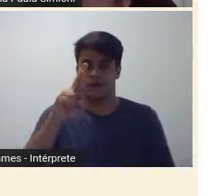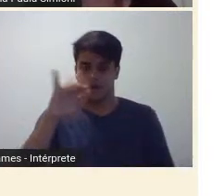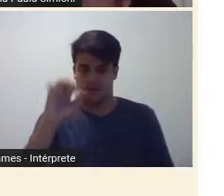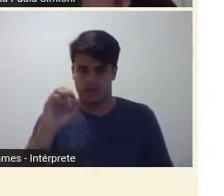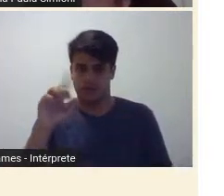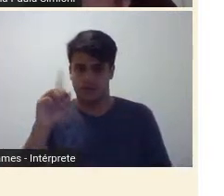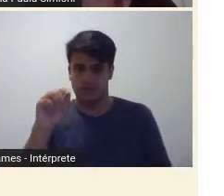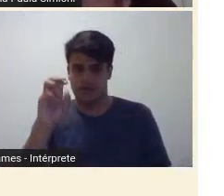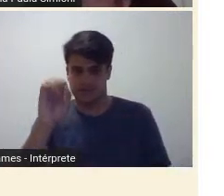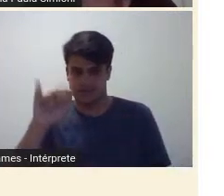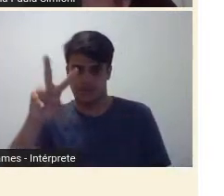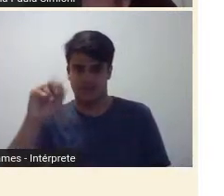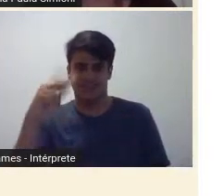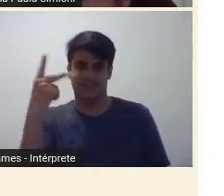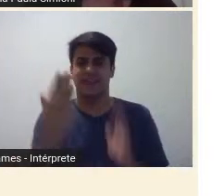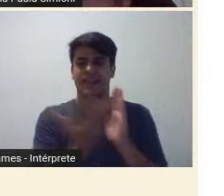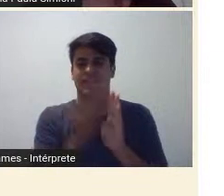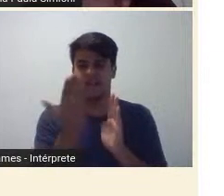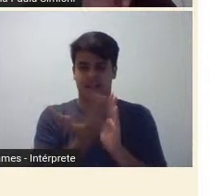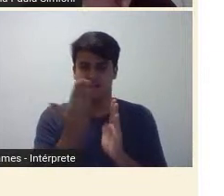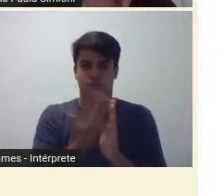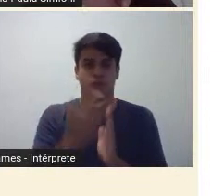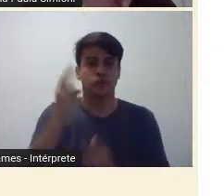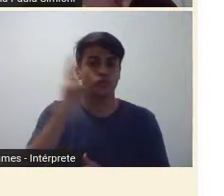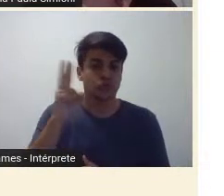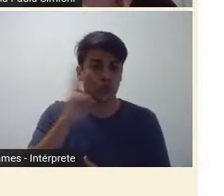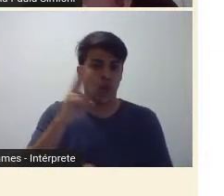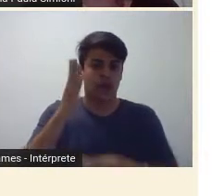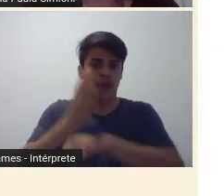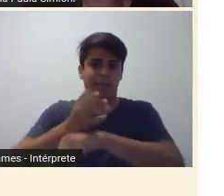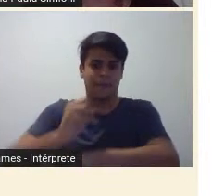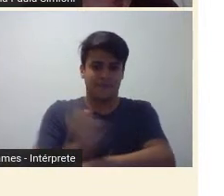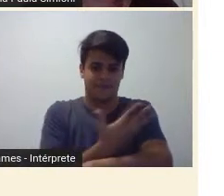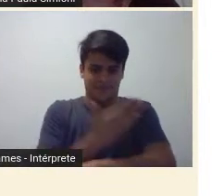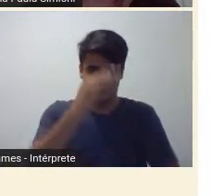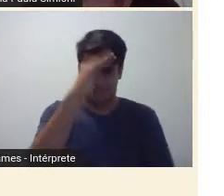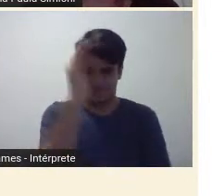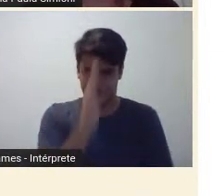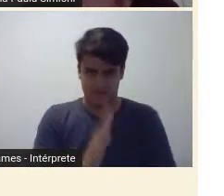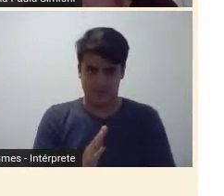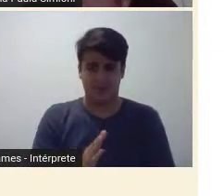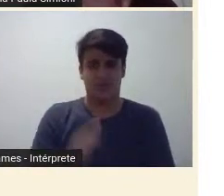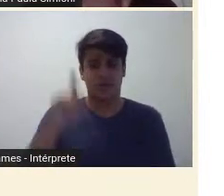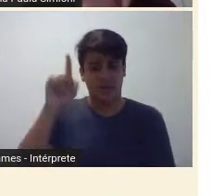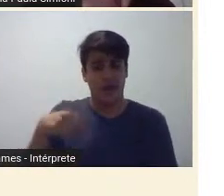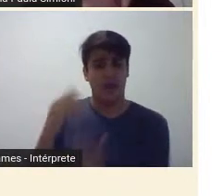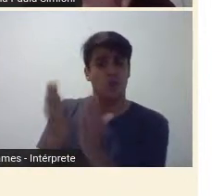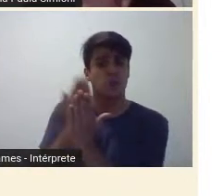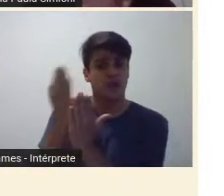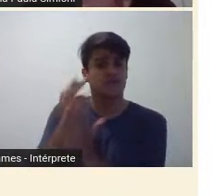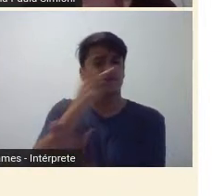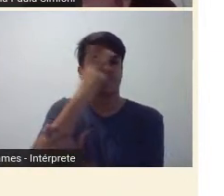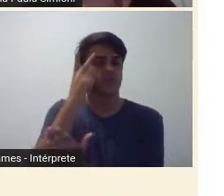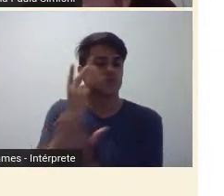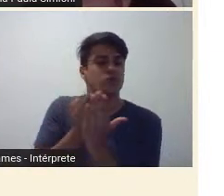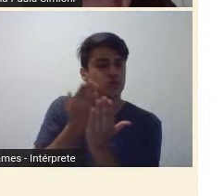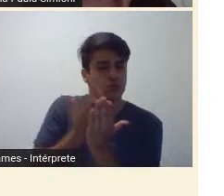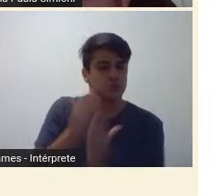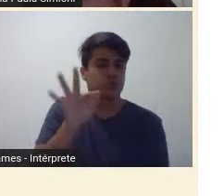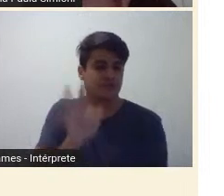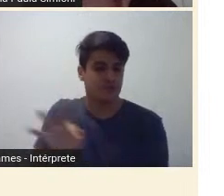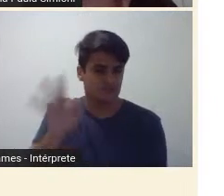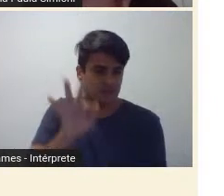do Modernismo Brasileiro, é um dos livros mais lidos para, sobre, com estudantes de primeiro ano de faculdade, o mesmo